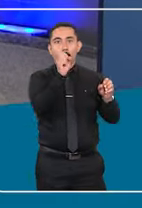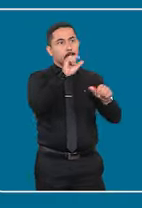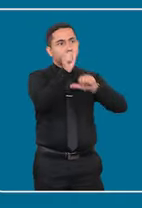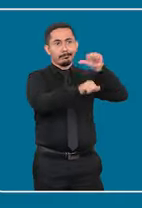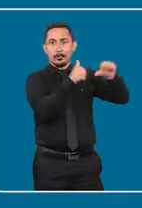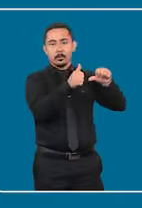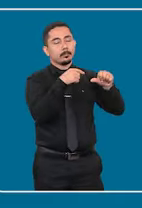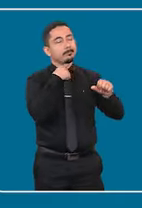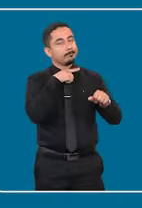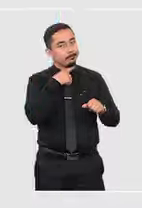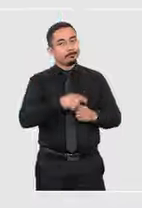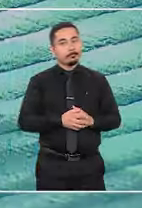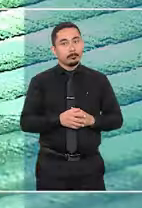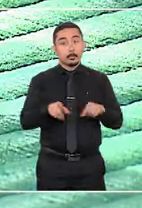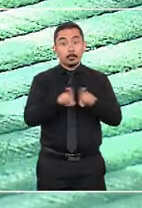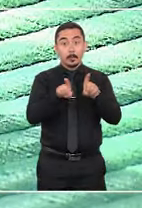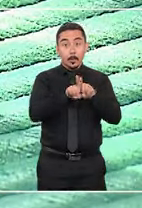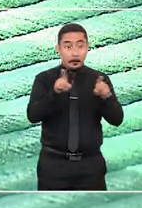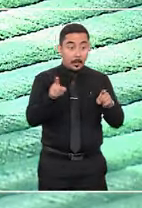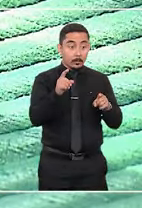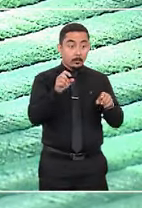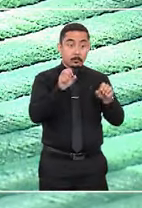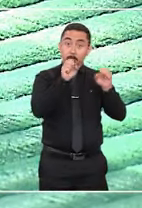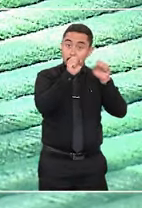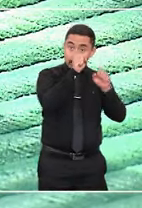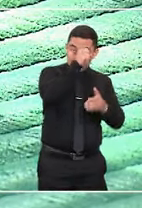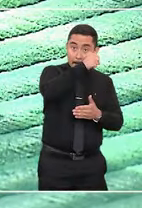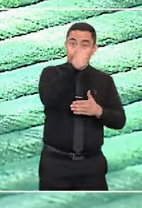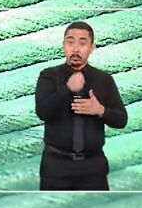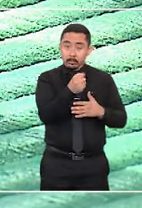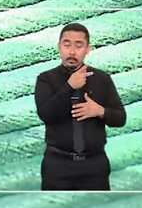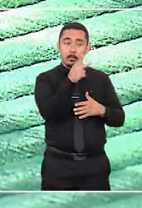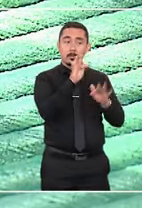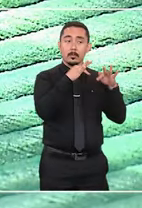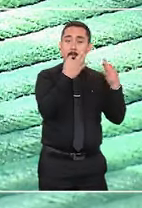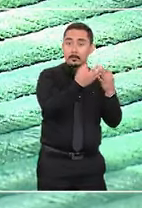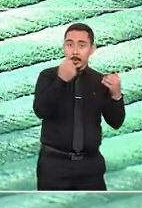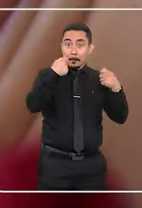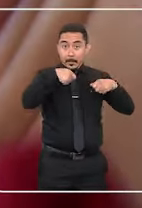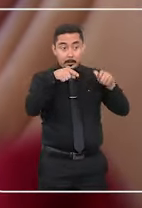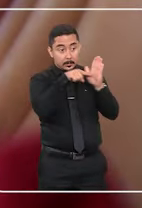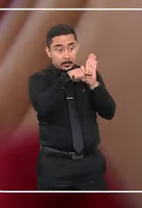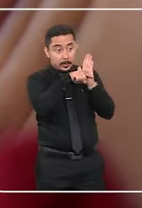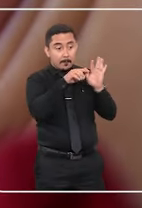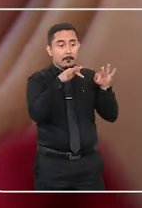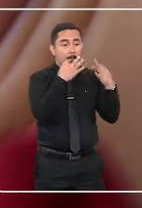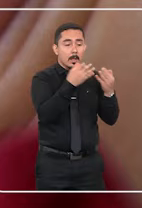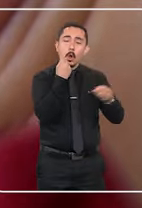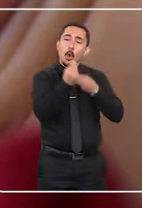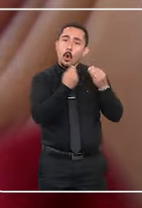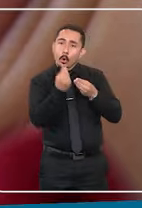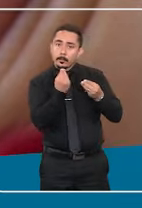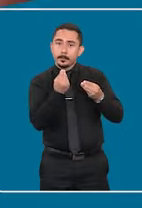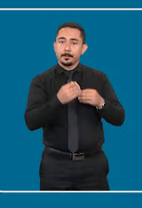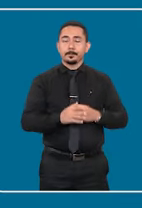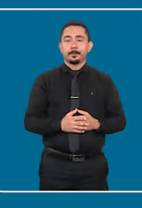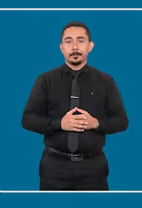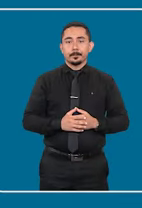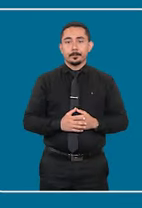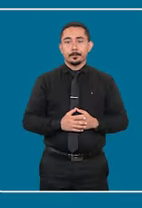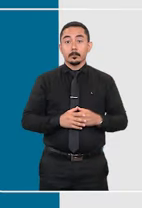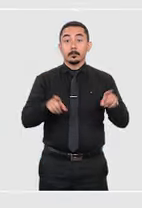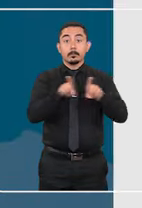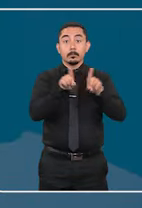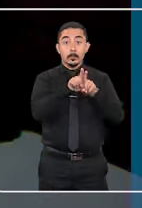modalidade. A instituição do poder familiar exige análise da situação atual da família. E além